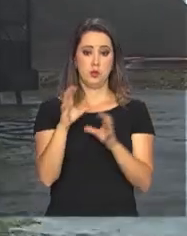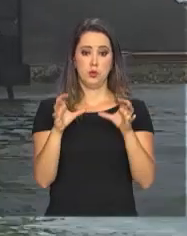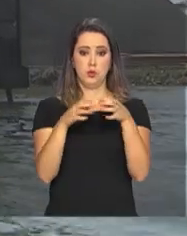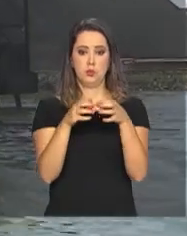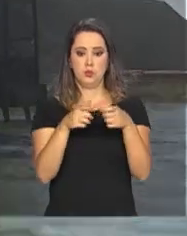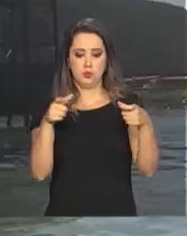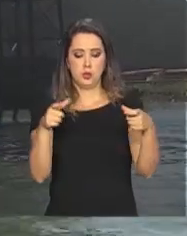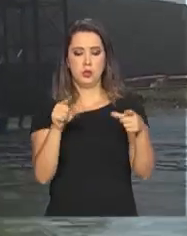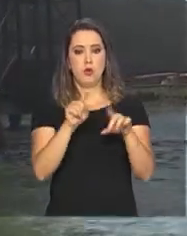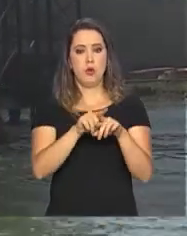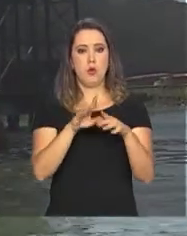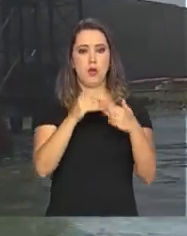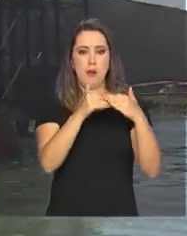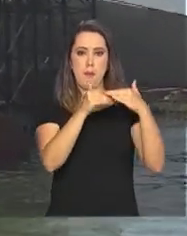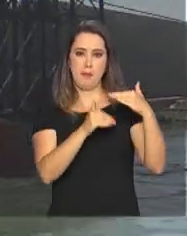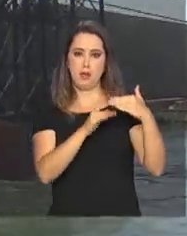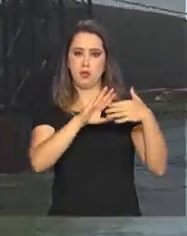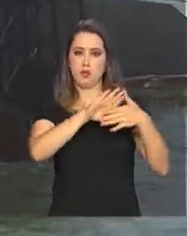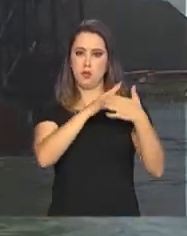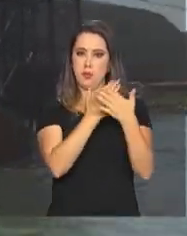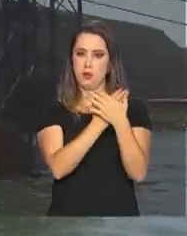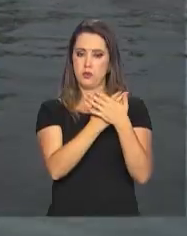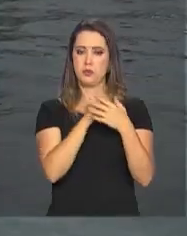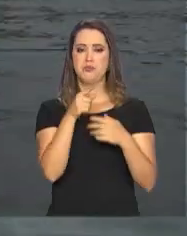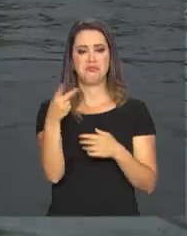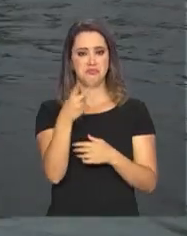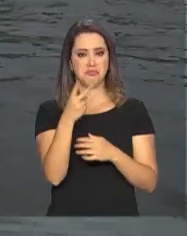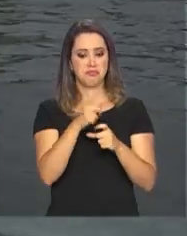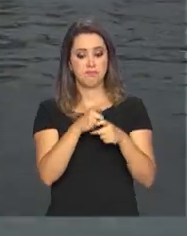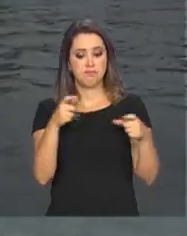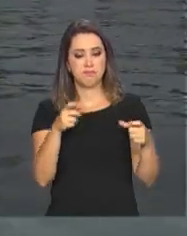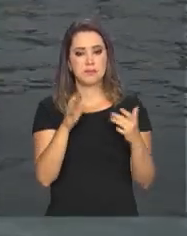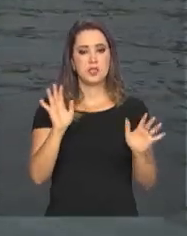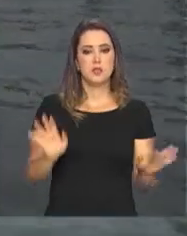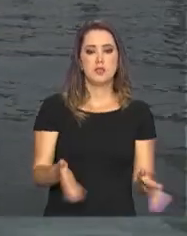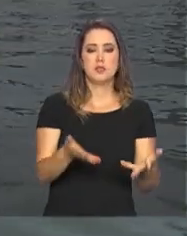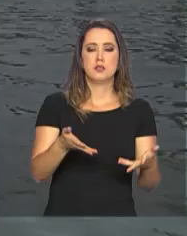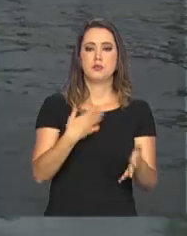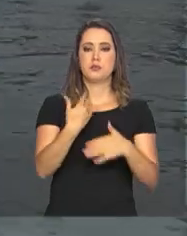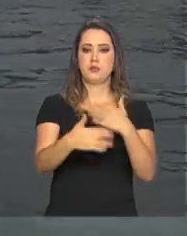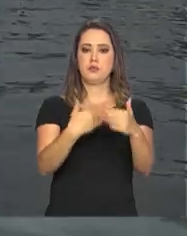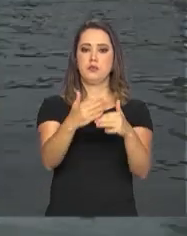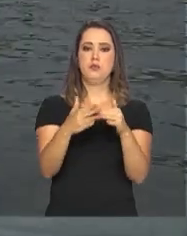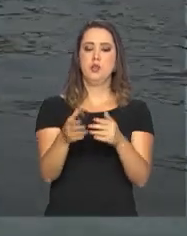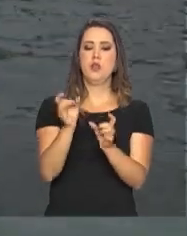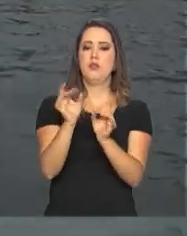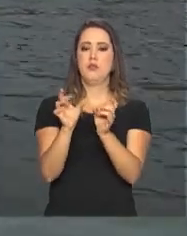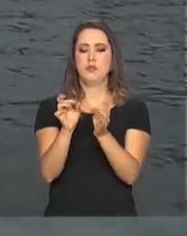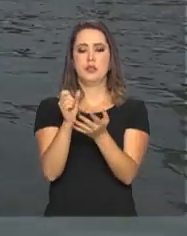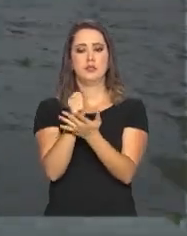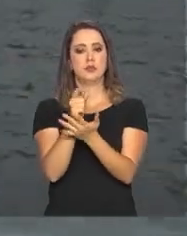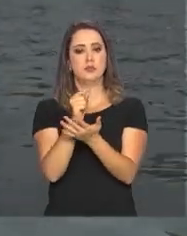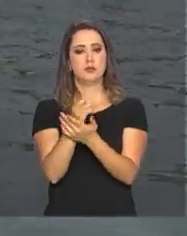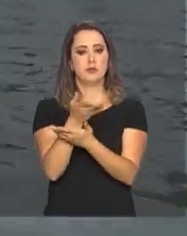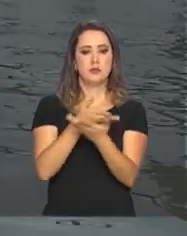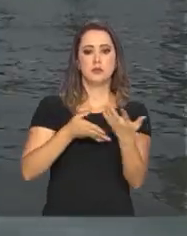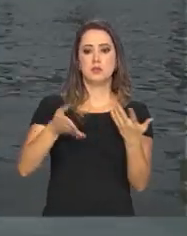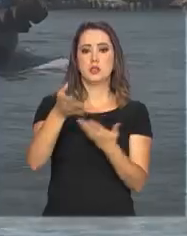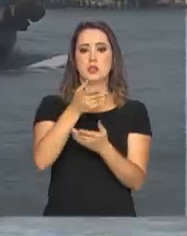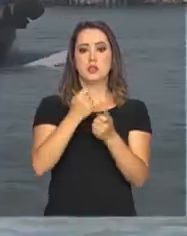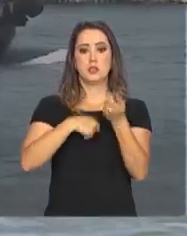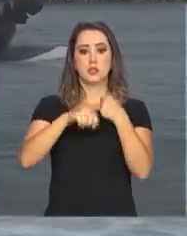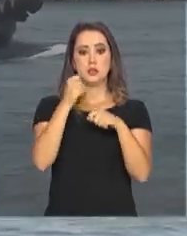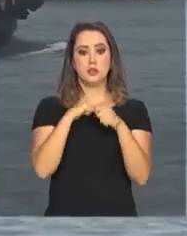apenas do Mercosul. Criado para estimular o desenvolvimento, o crescimento e a competitividade, a integração